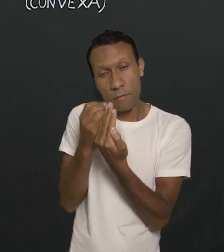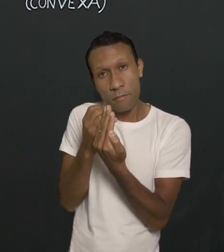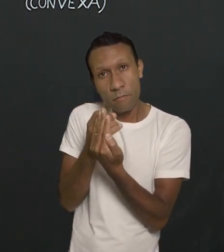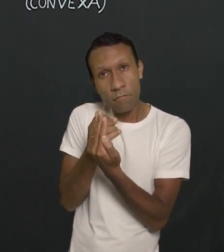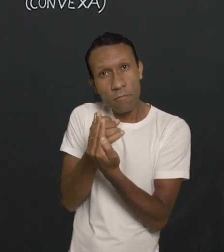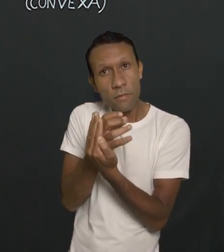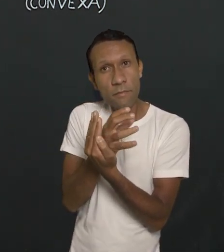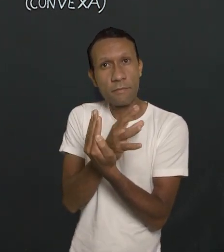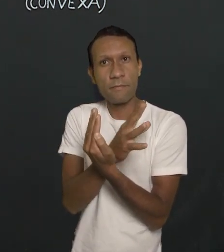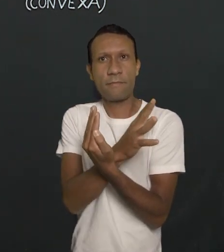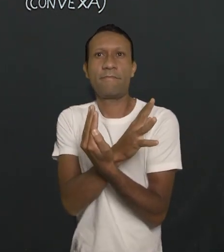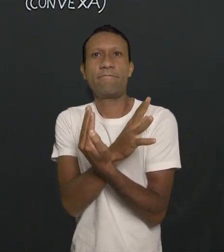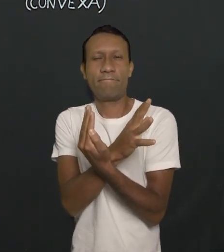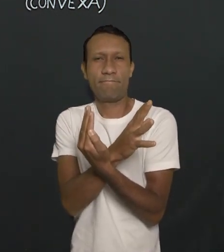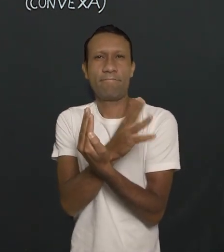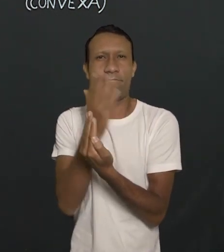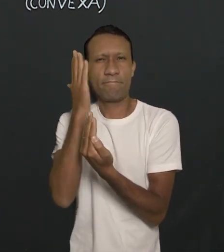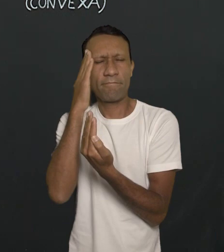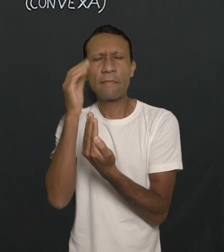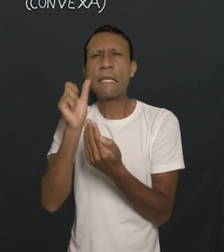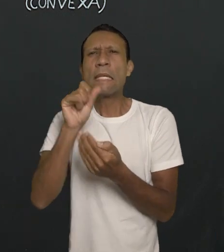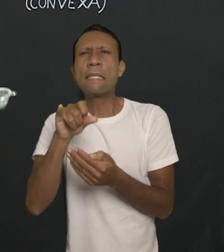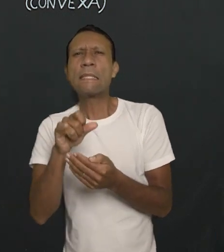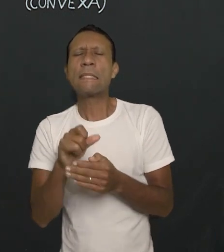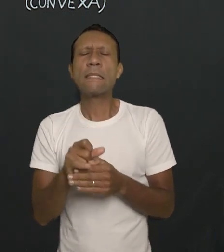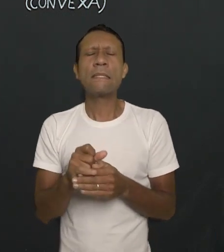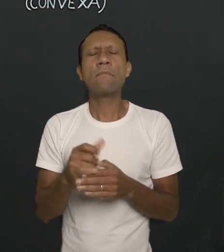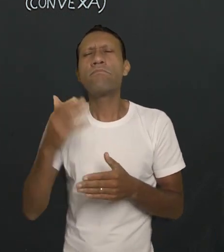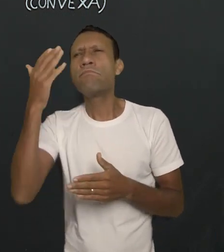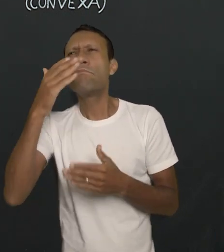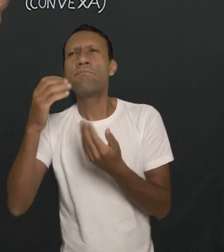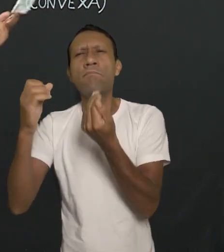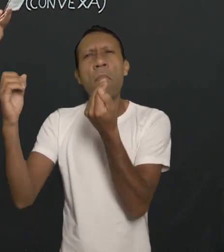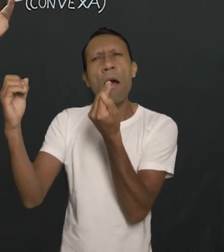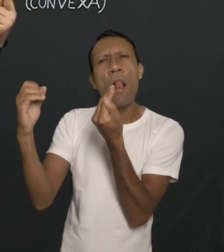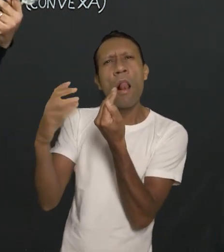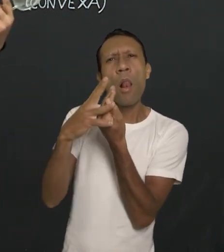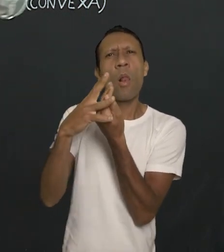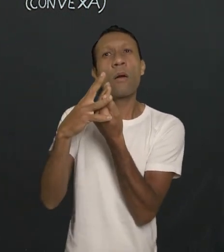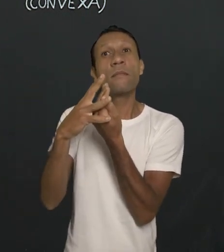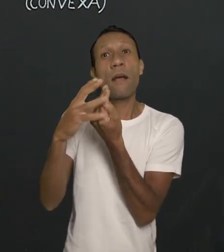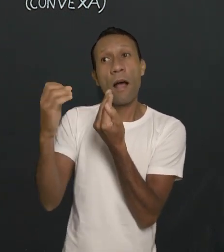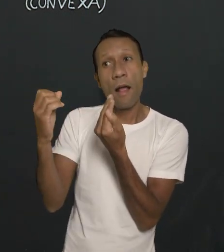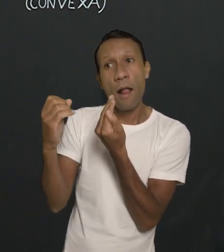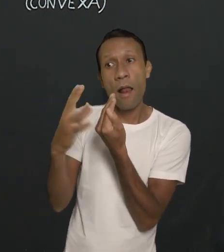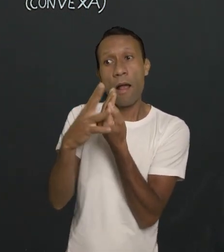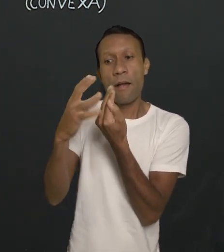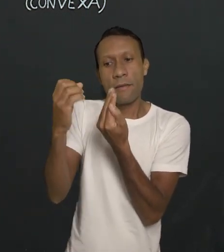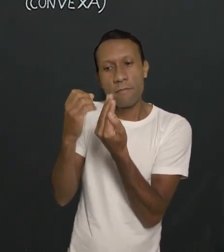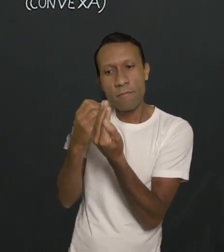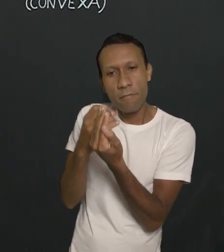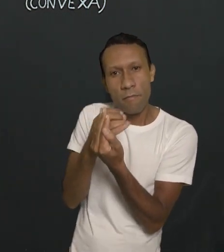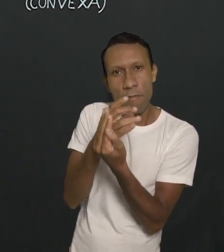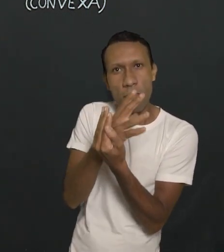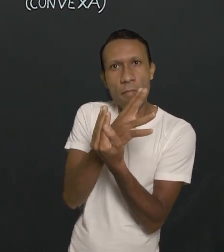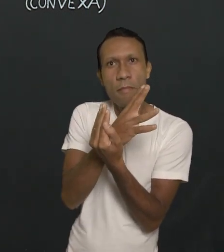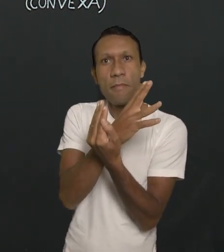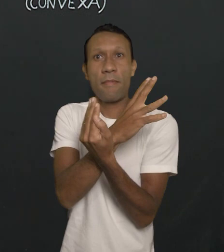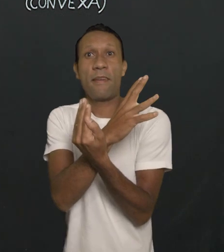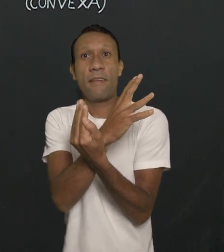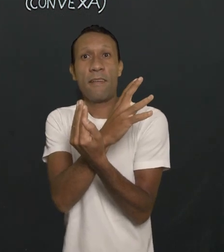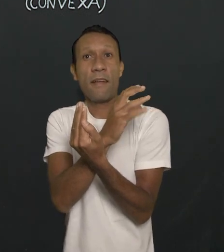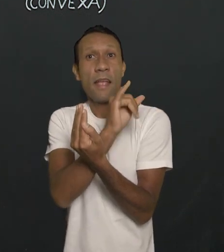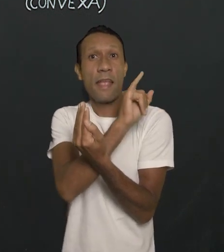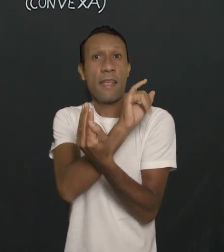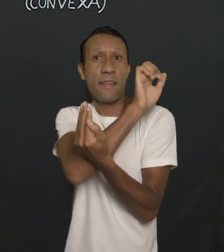luz que chega aos nossos olhos. Então, acendi a luz. Como é que eu estou enxergando tudo? A luz, ela está entrando nos meus olhos, ela passa,